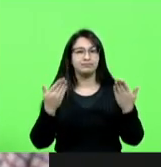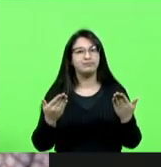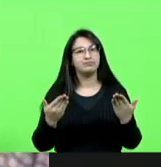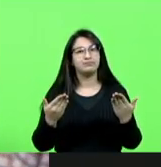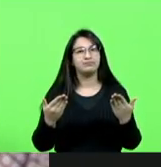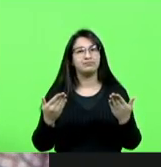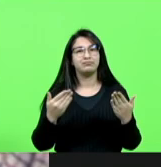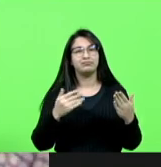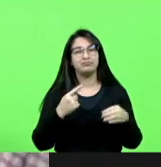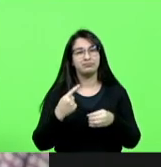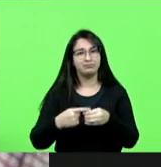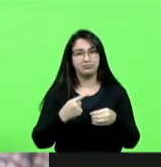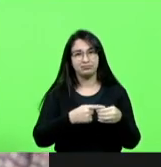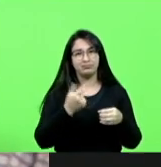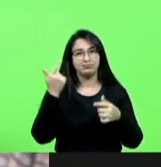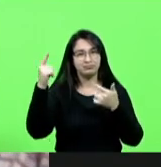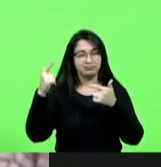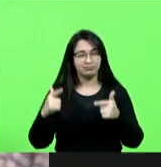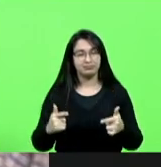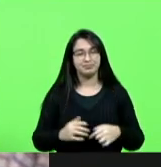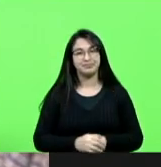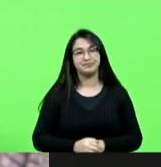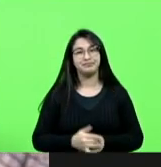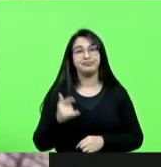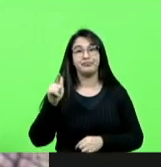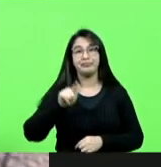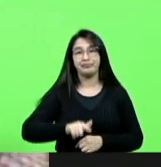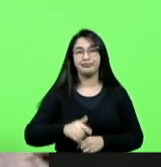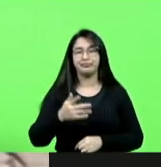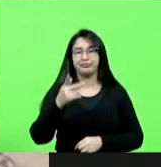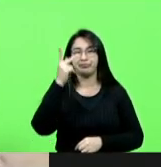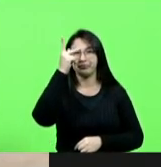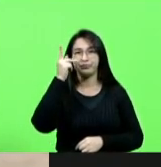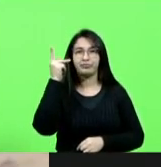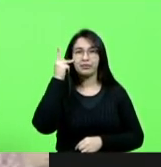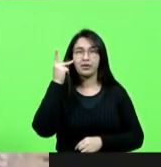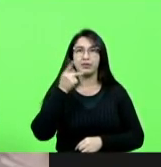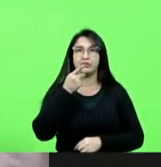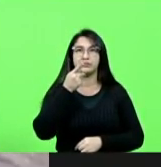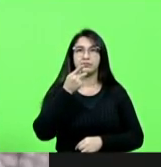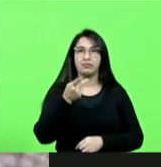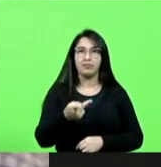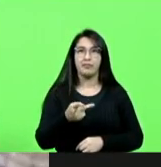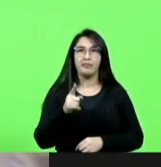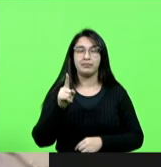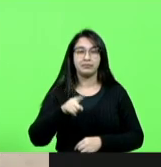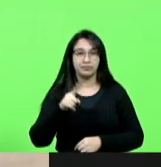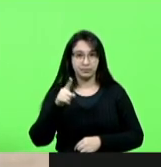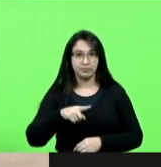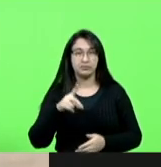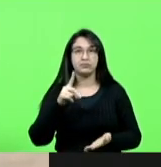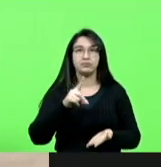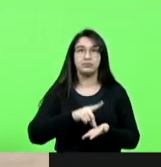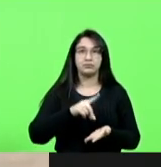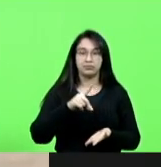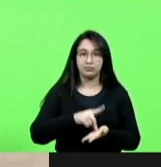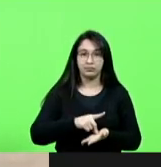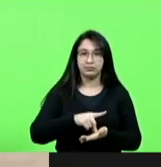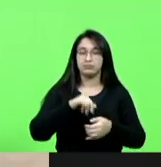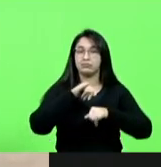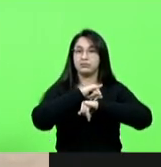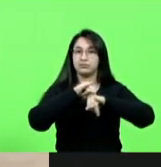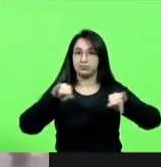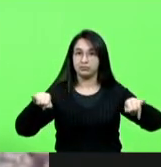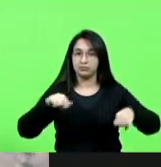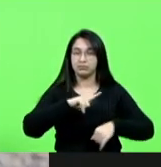região. Falo também com relação a que a deputada Paulinha fala que é uma verdade com relação a esse anúncio que o